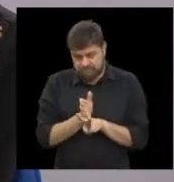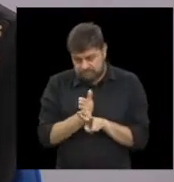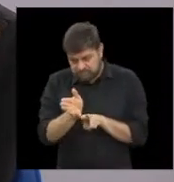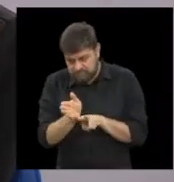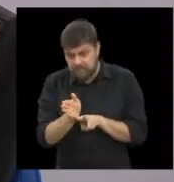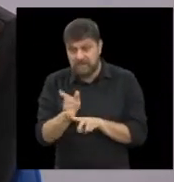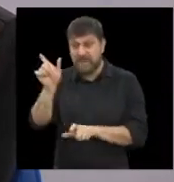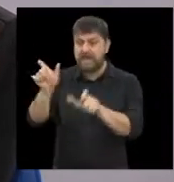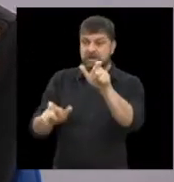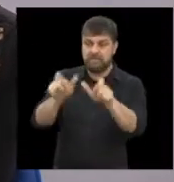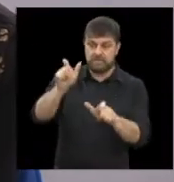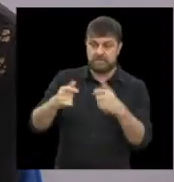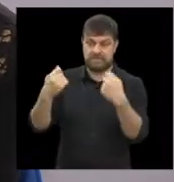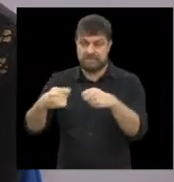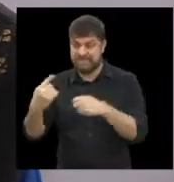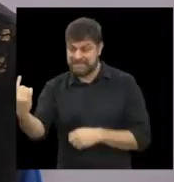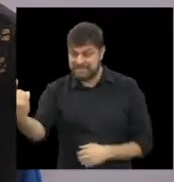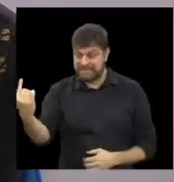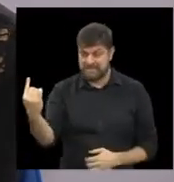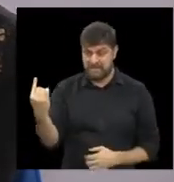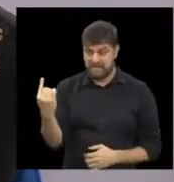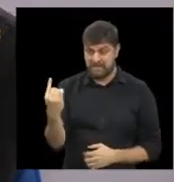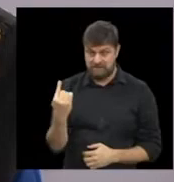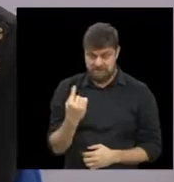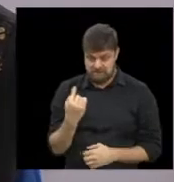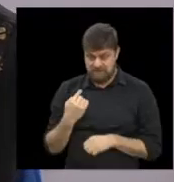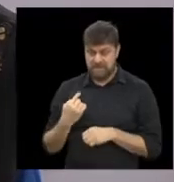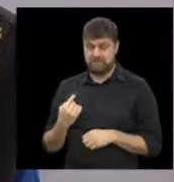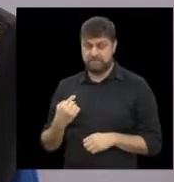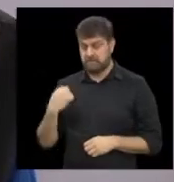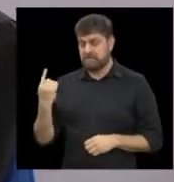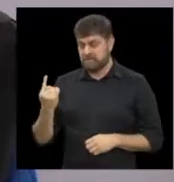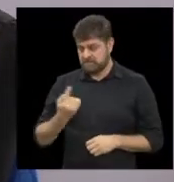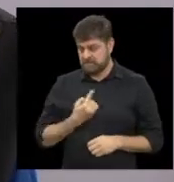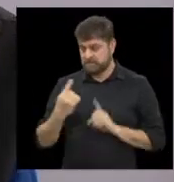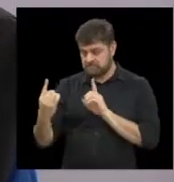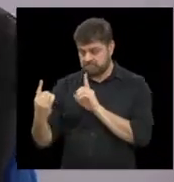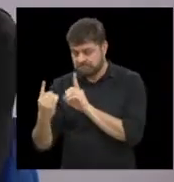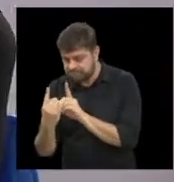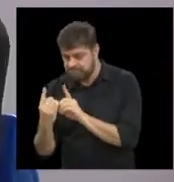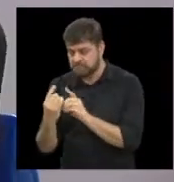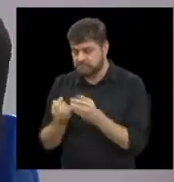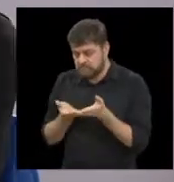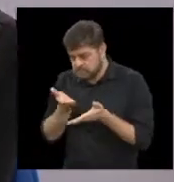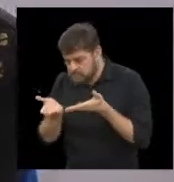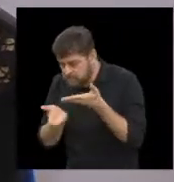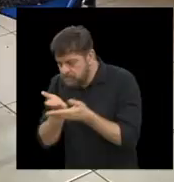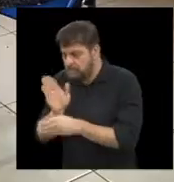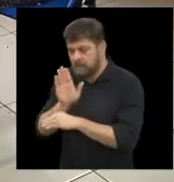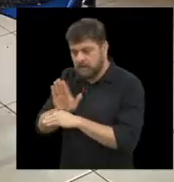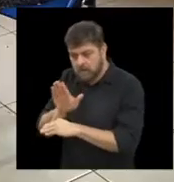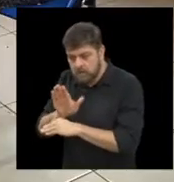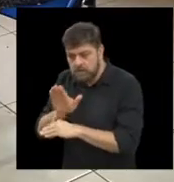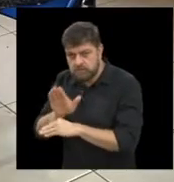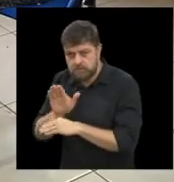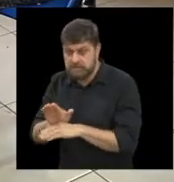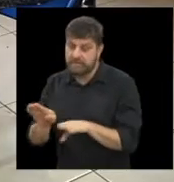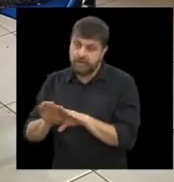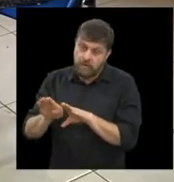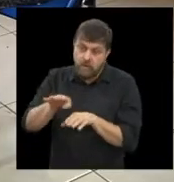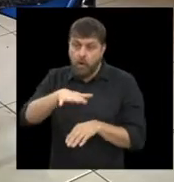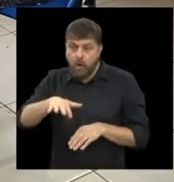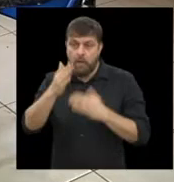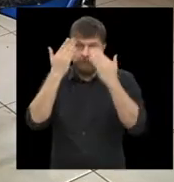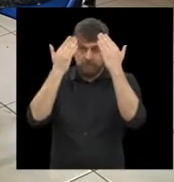onde a pessoa nos procura para ser atendida, buscando ajuda, ou na área da psicologia, ou na área do social,